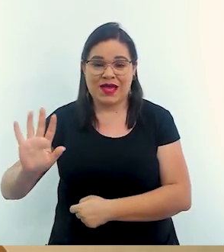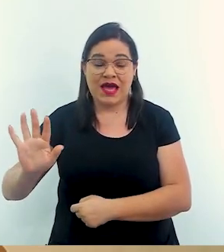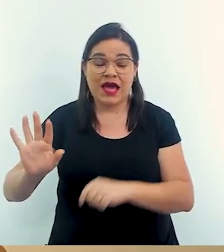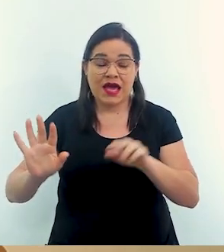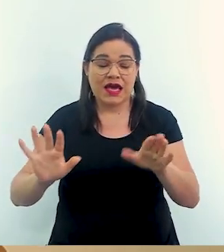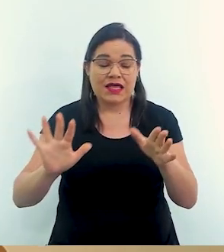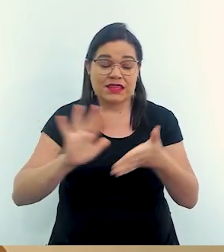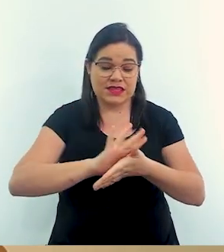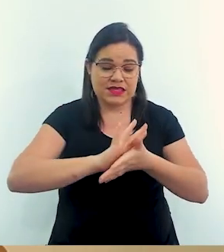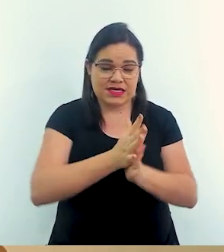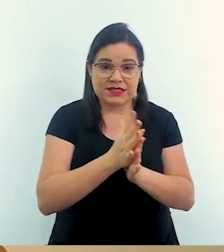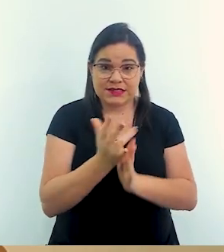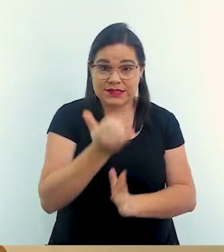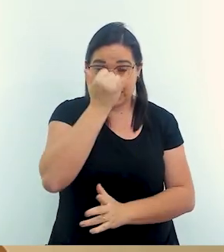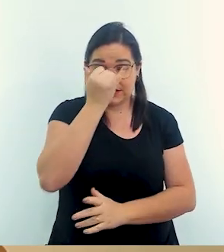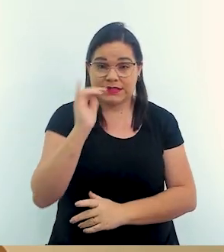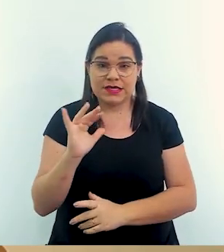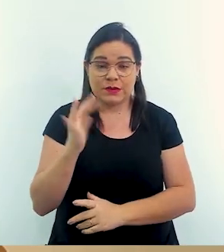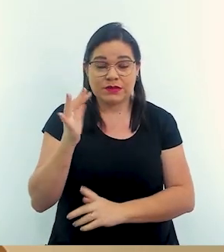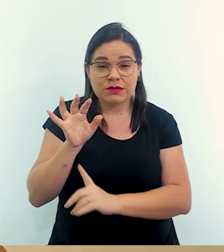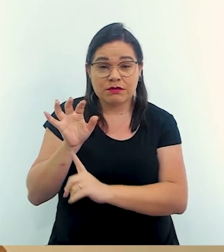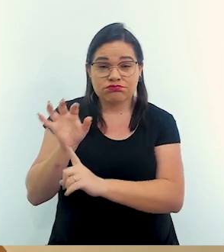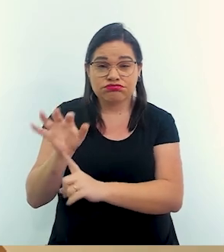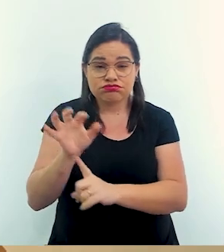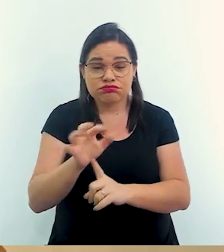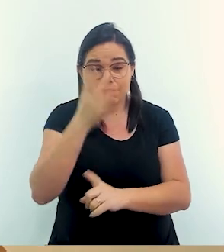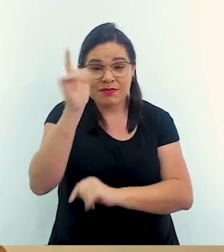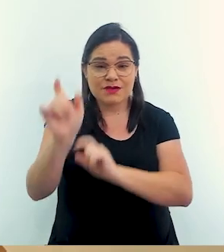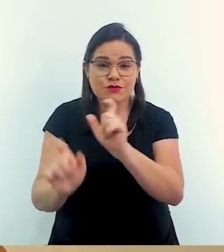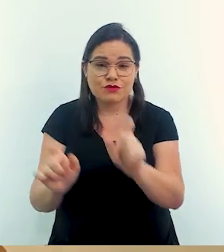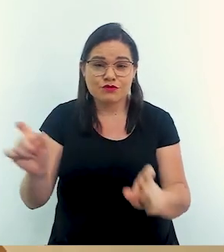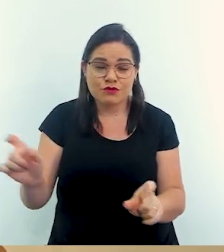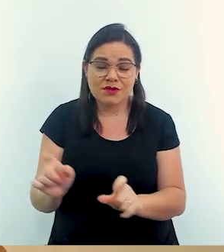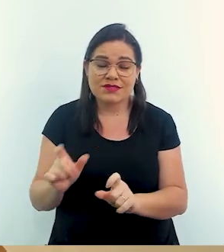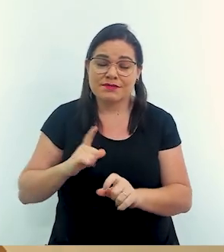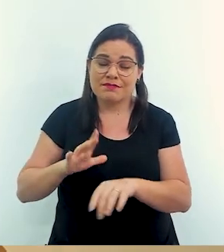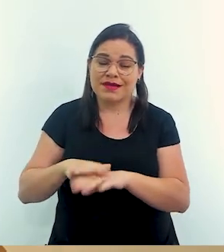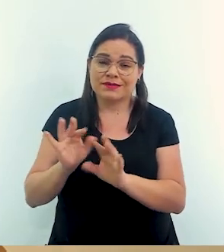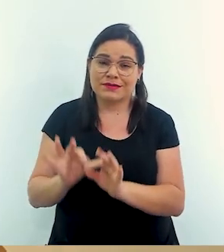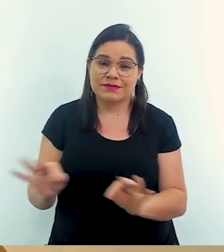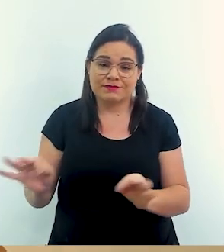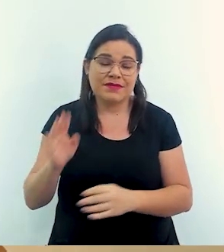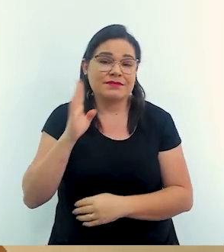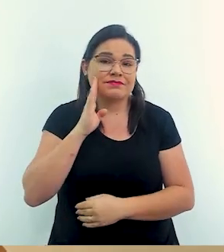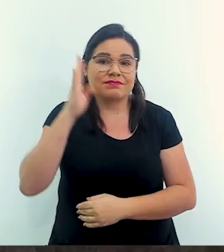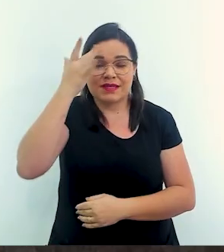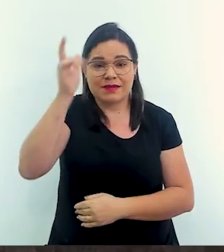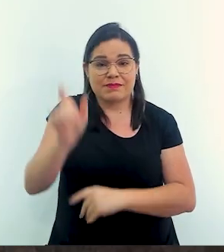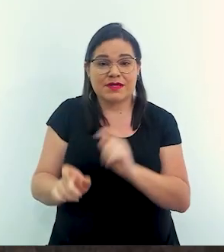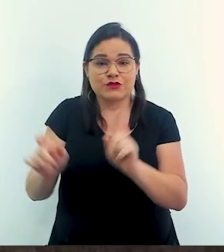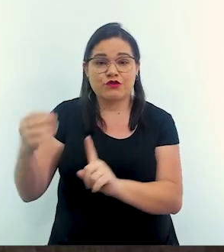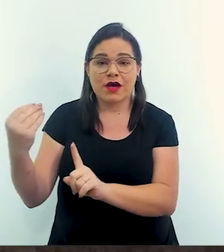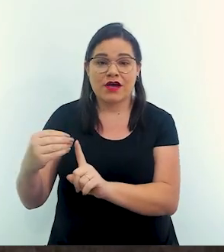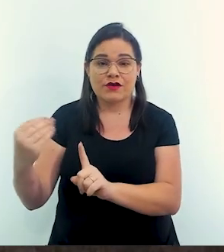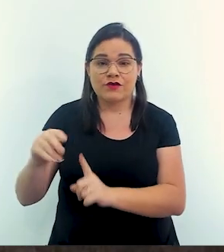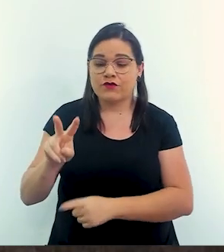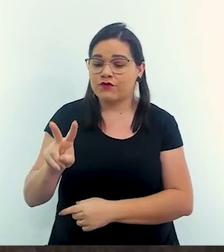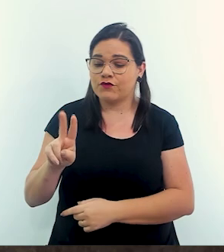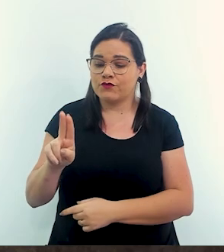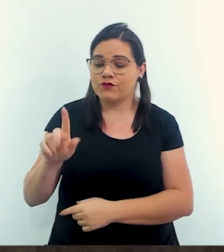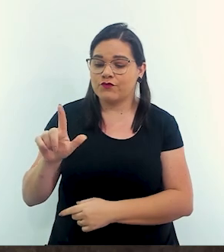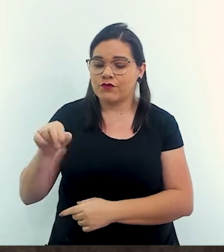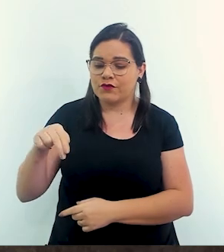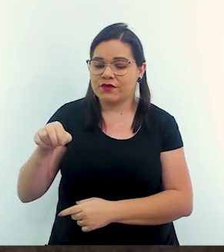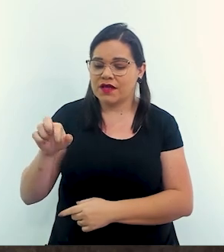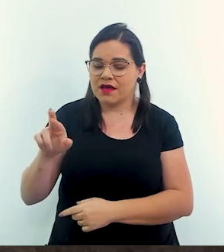extremo que acaba cometendo pessoas que estão em situação de vulnerabilidade. São principalmente essas pessoas que estão